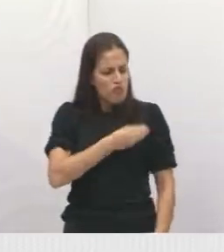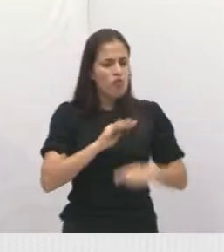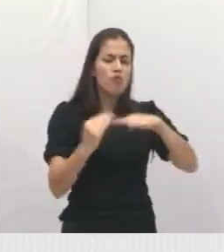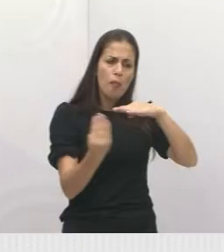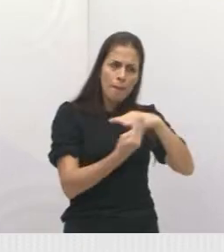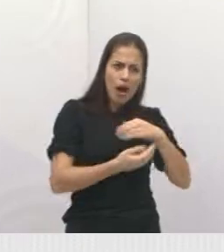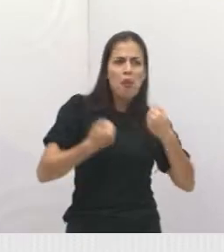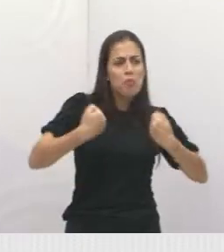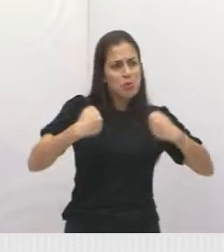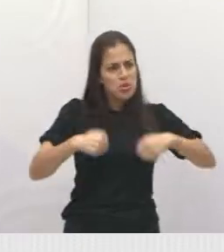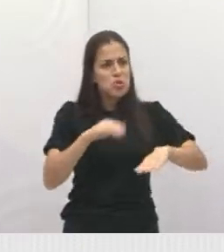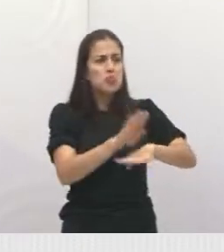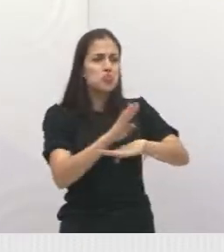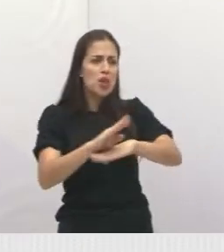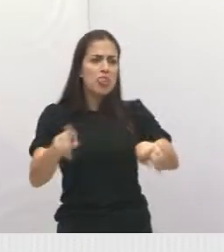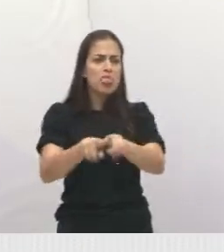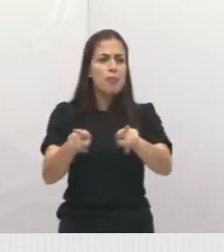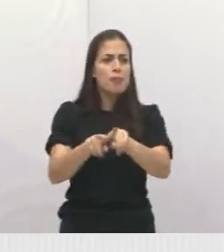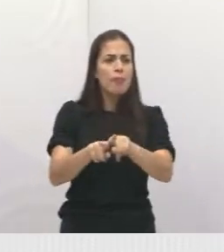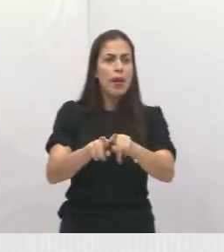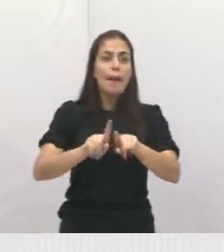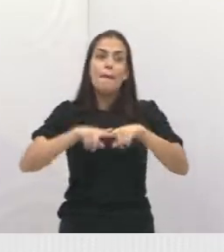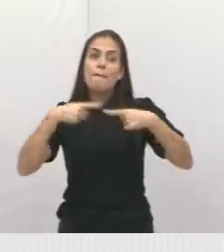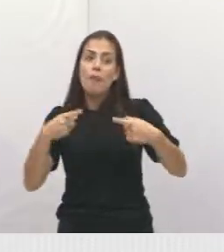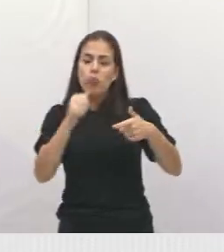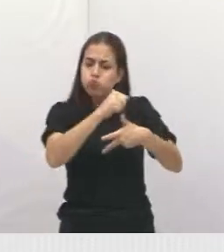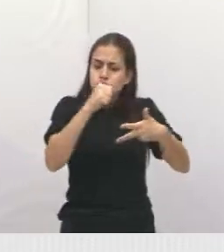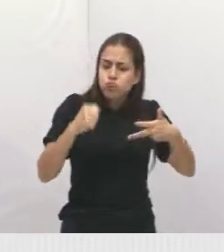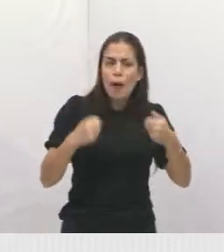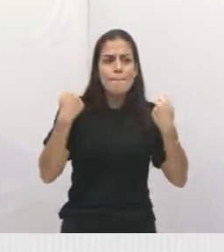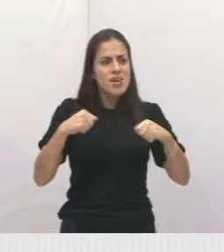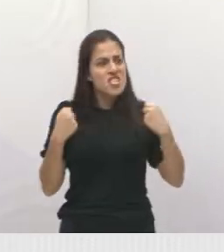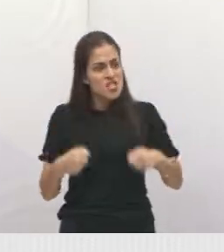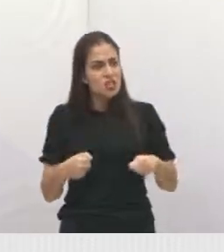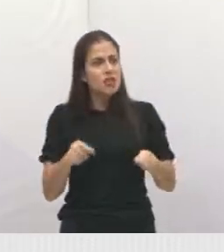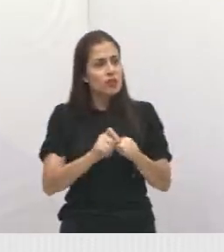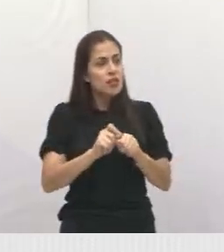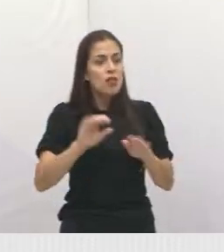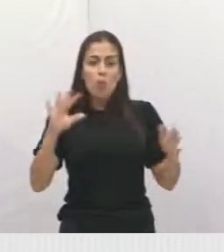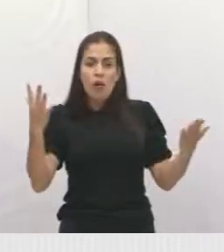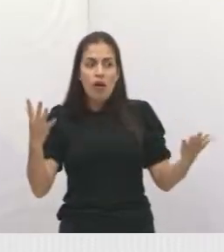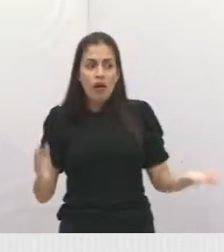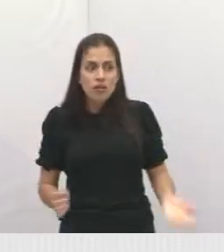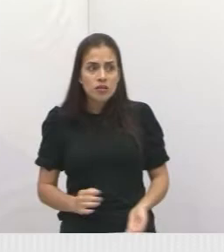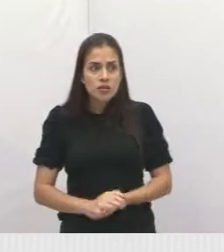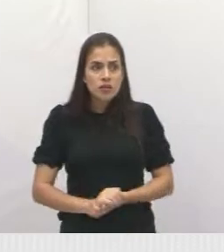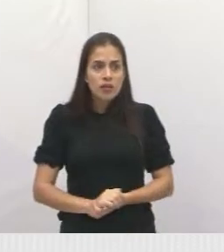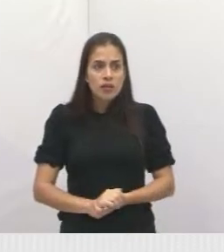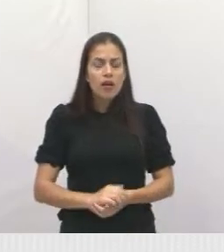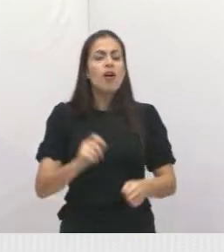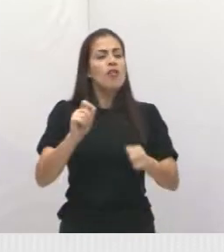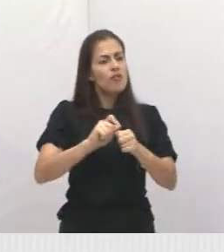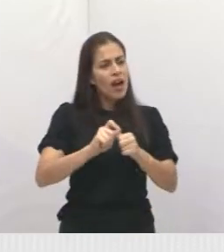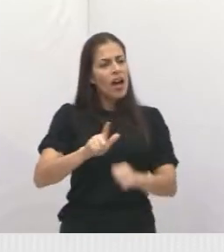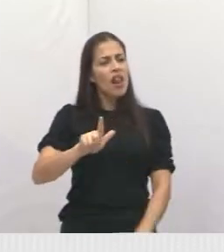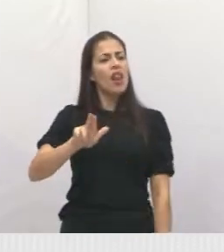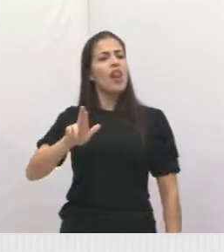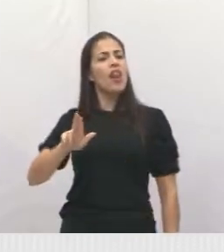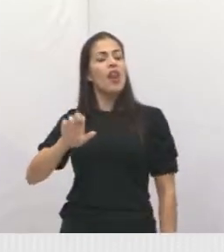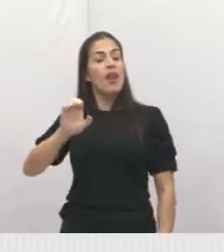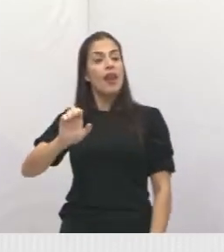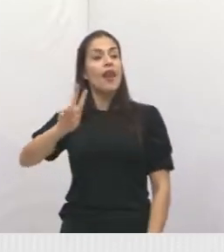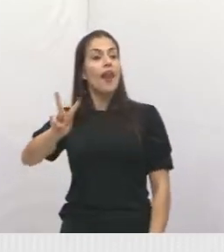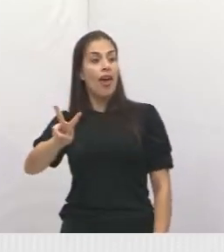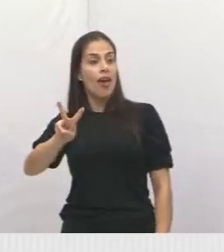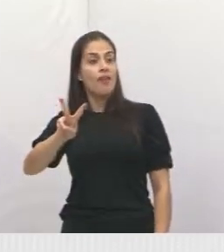público tem que tomar uma providência. Olha aqui. Não ficou de construir um leve aqui? Vamos fazer um leve aqui então. Faz um leve. Ficar mais fácil para as pessoas. É que